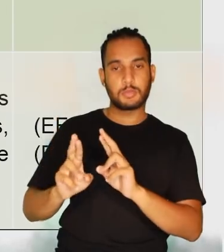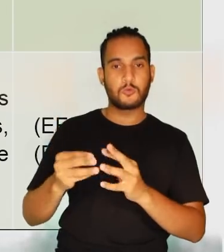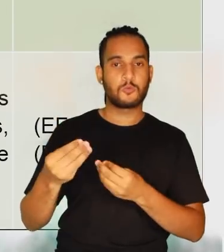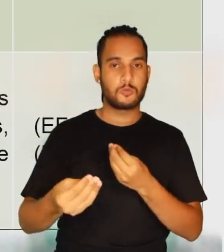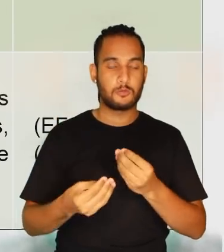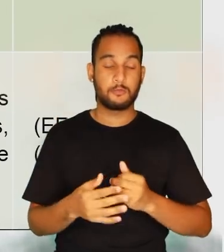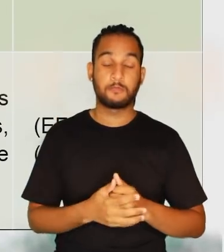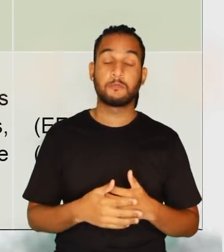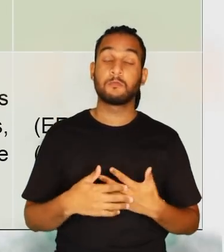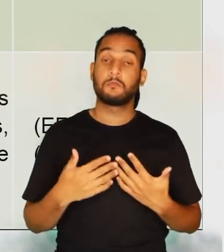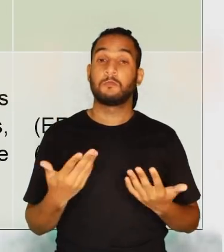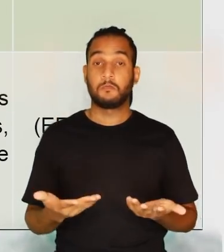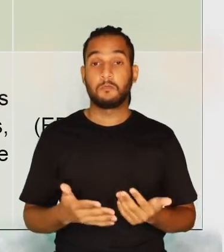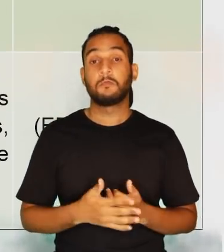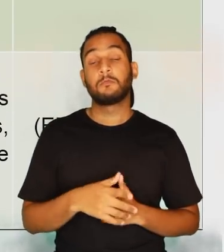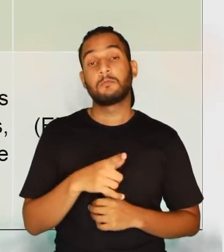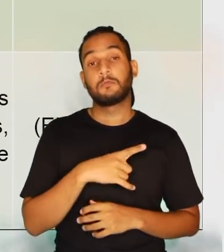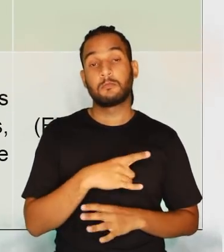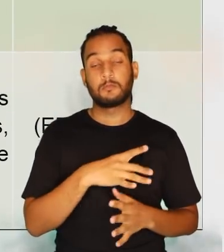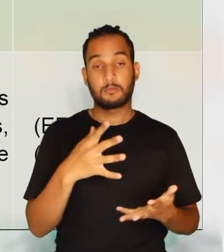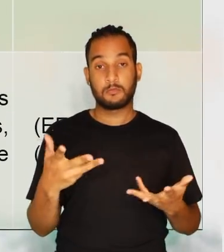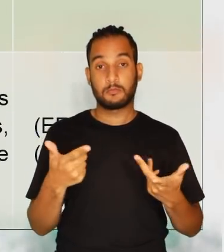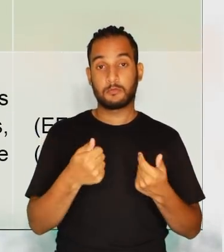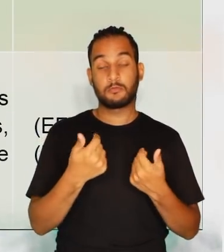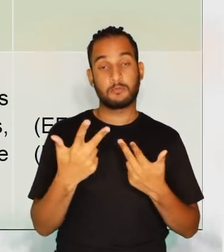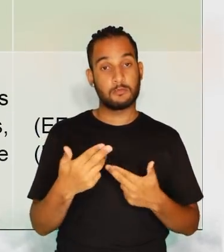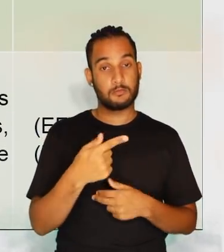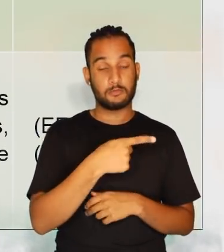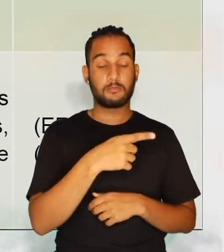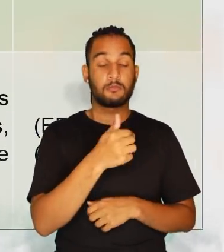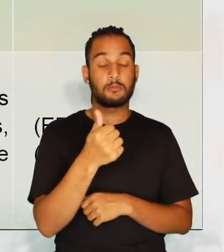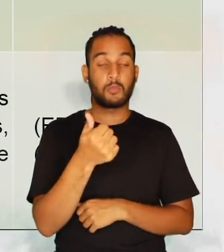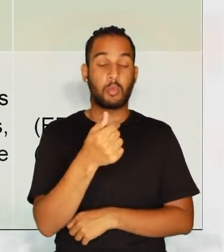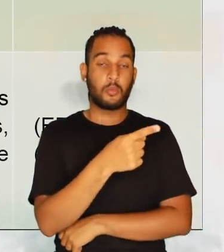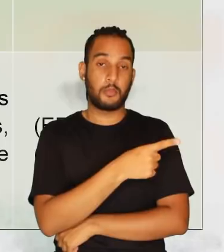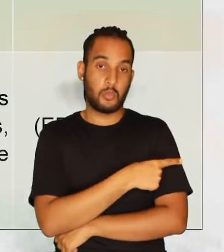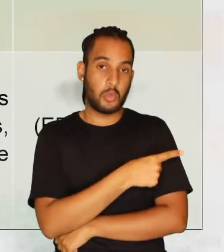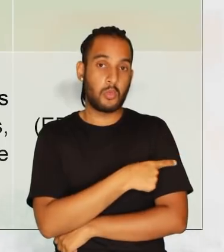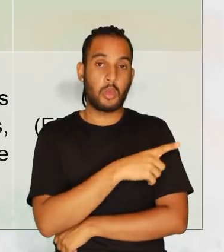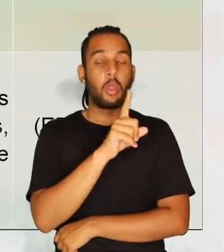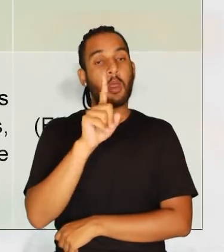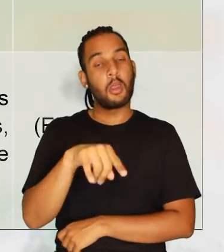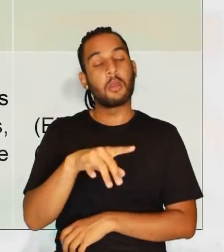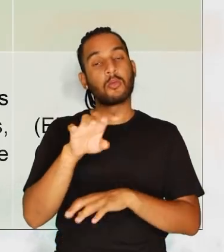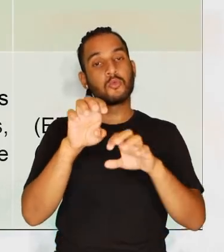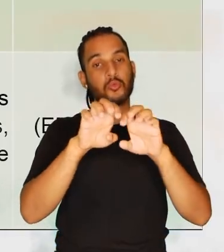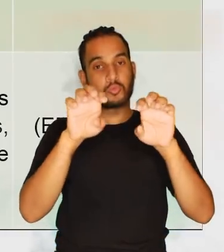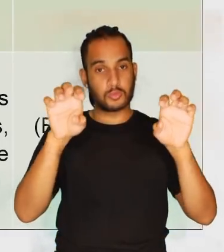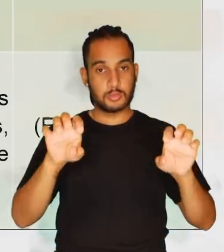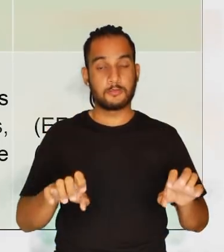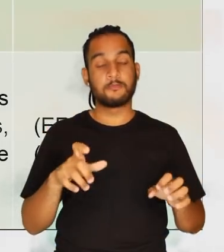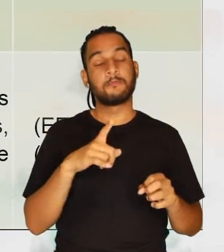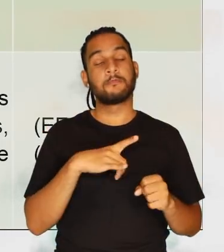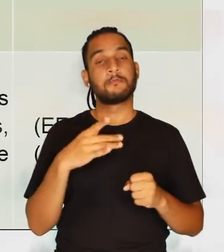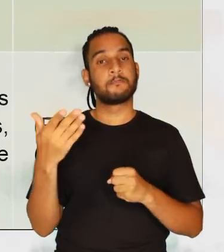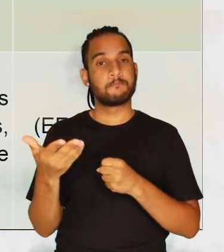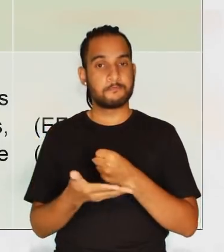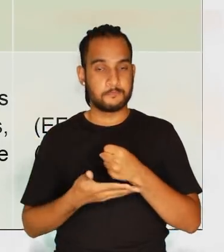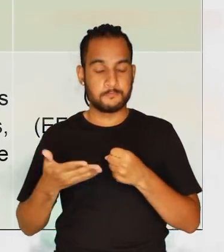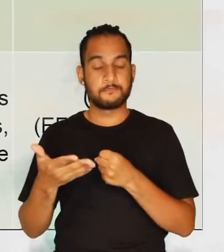Essa habilidade, então, assim como na do primeiro ano, ela é uma habilidade estruturante que ela vai